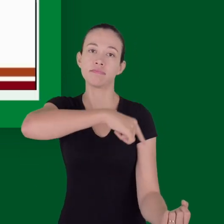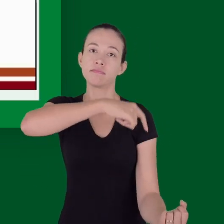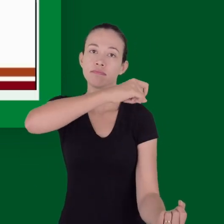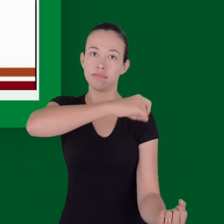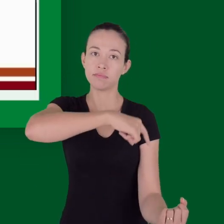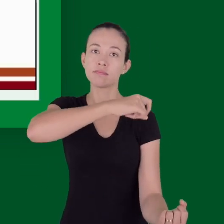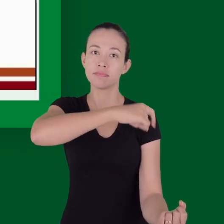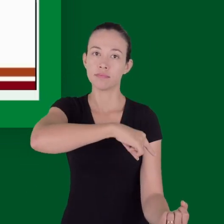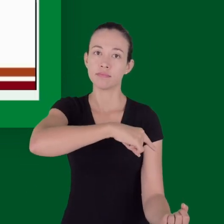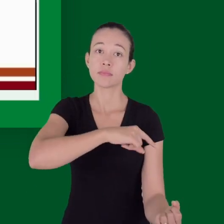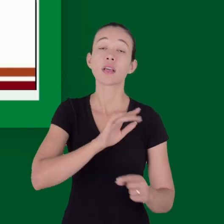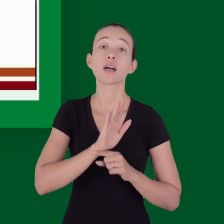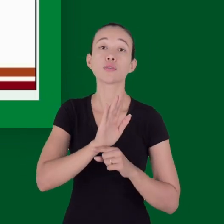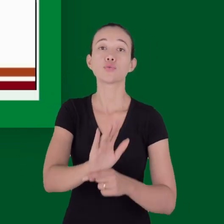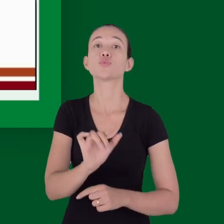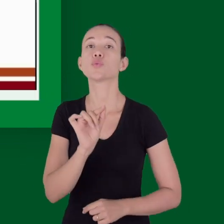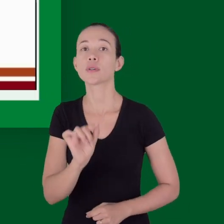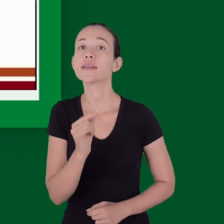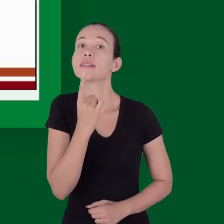isotônicas